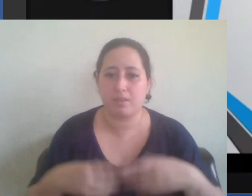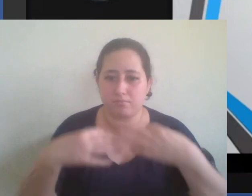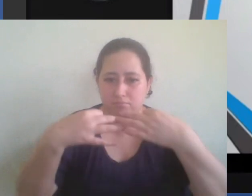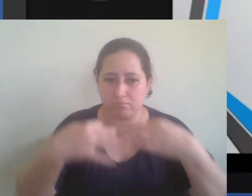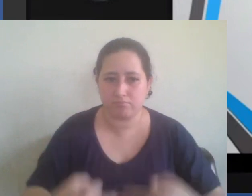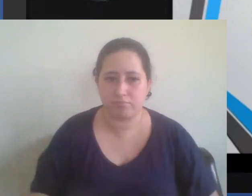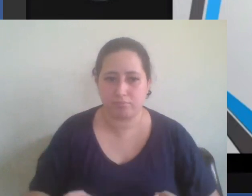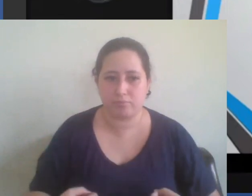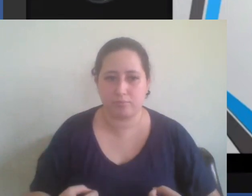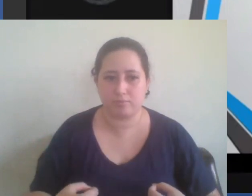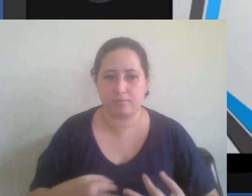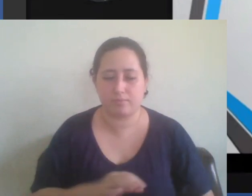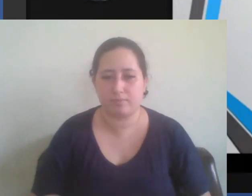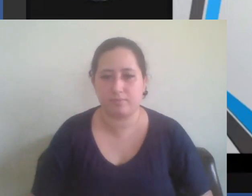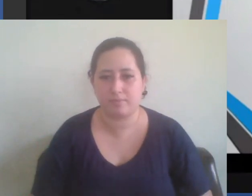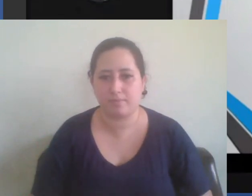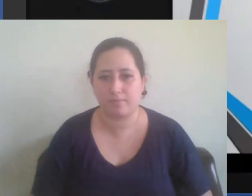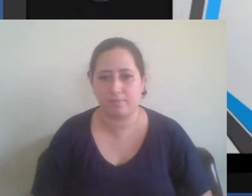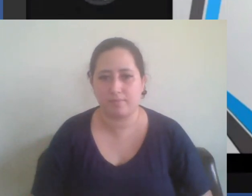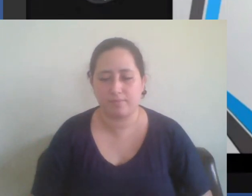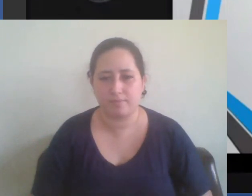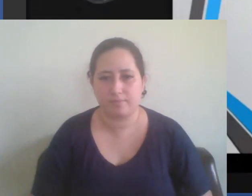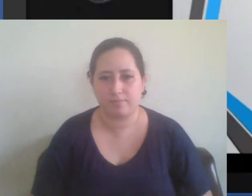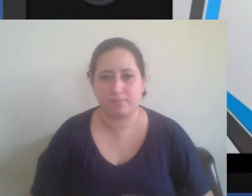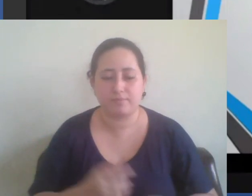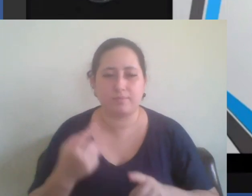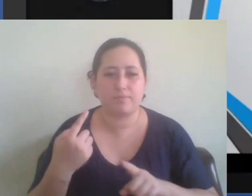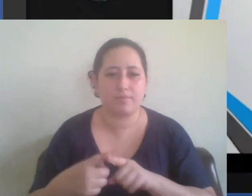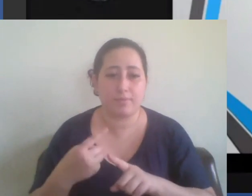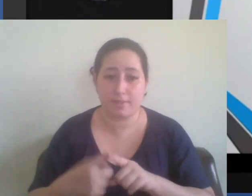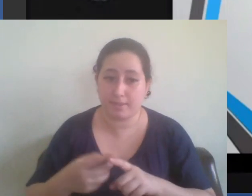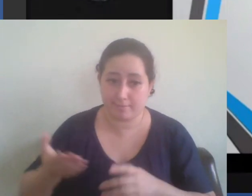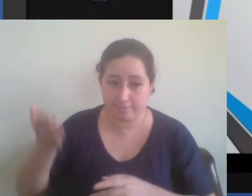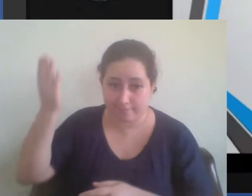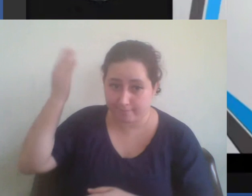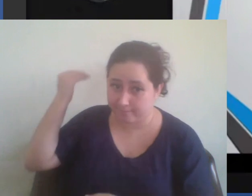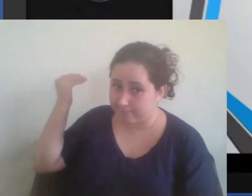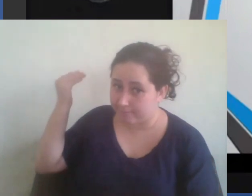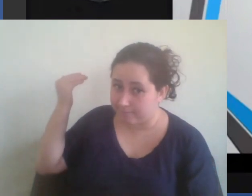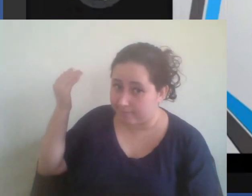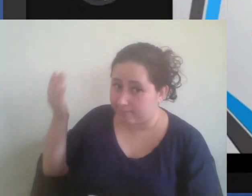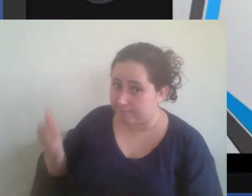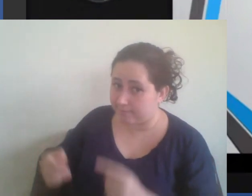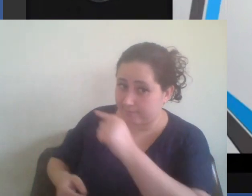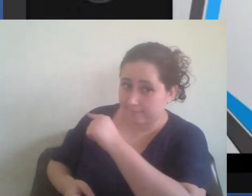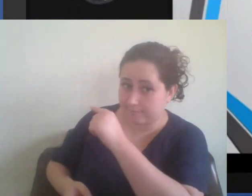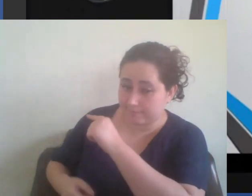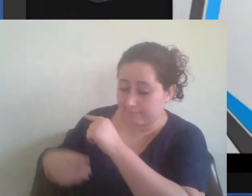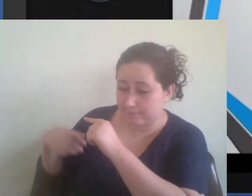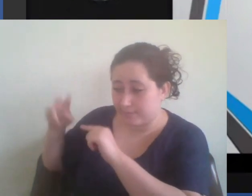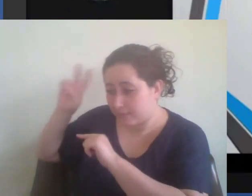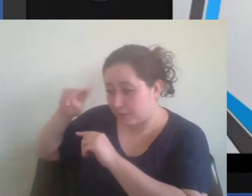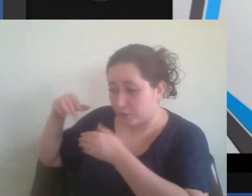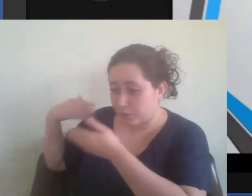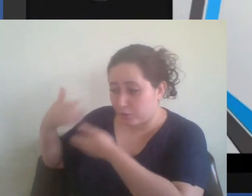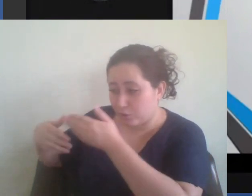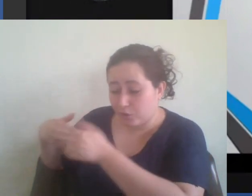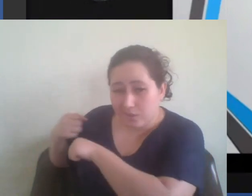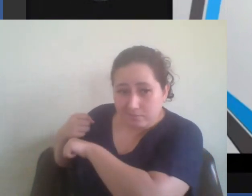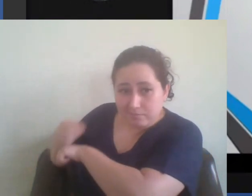porque nós temos lá atrás aquele histórico de violação